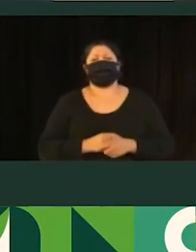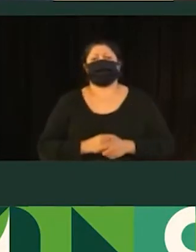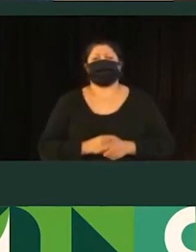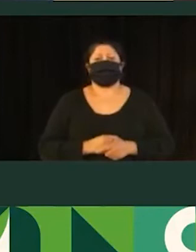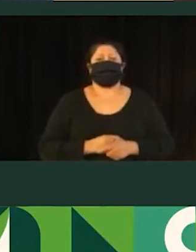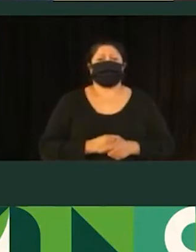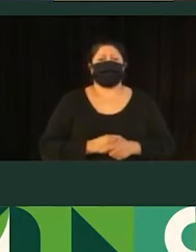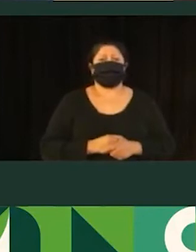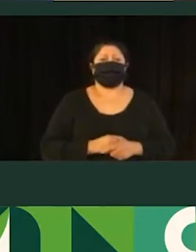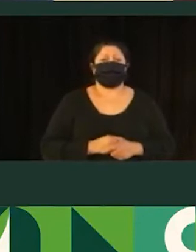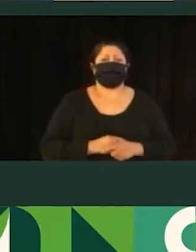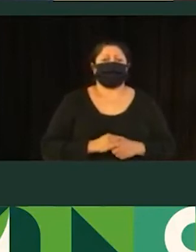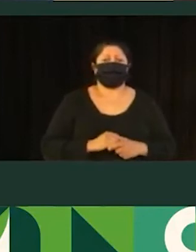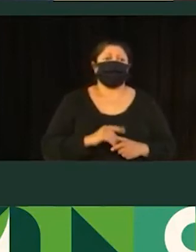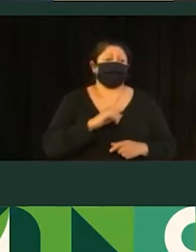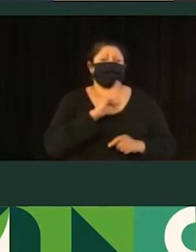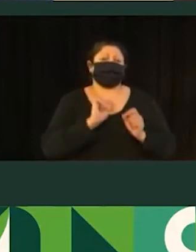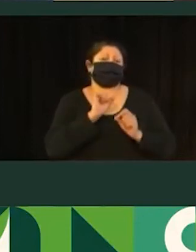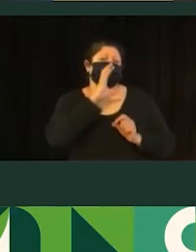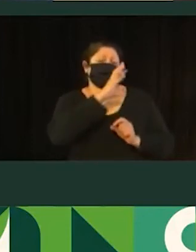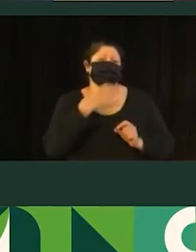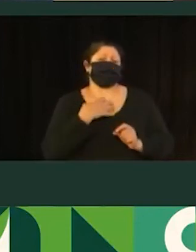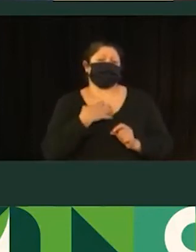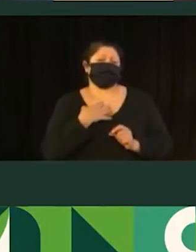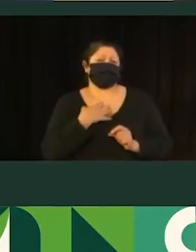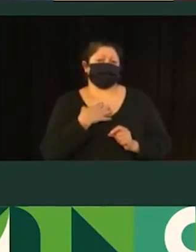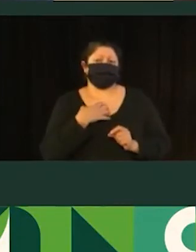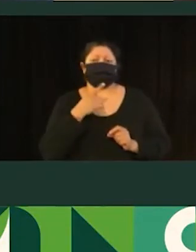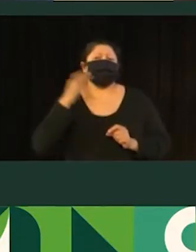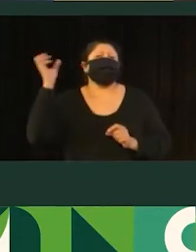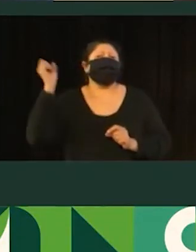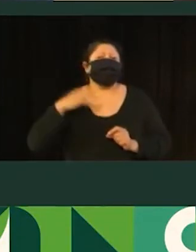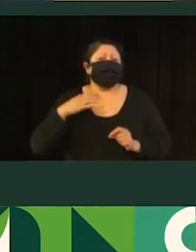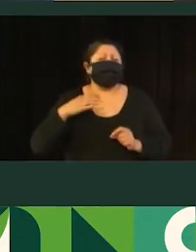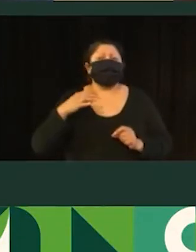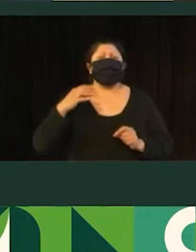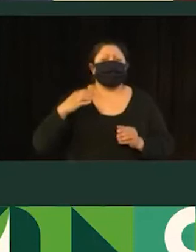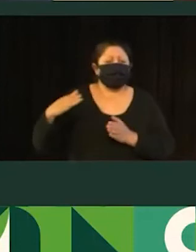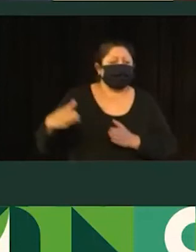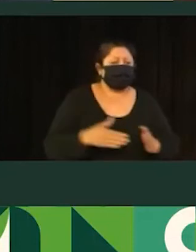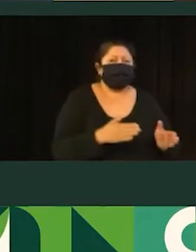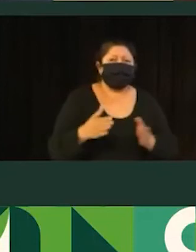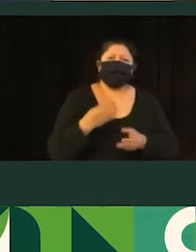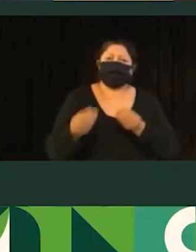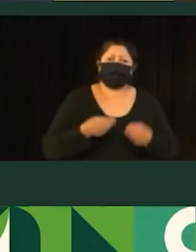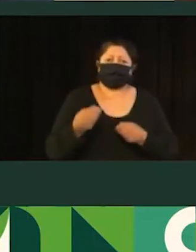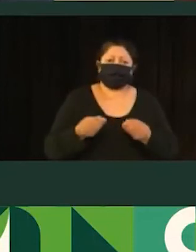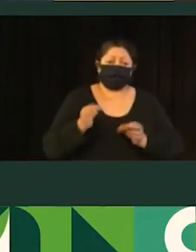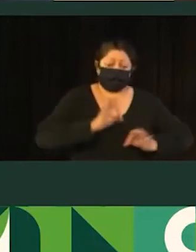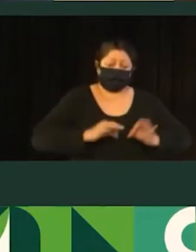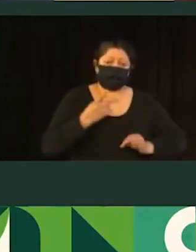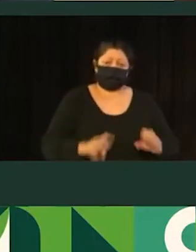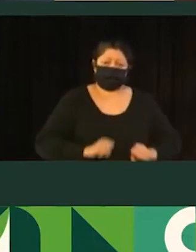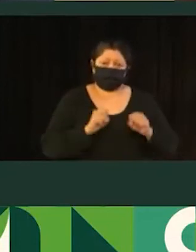Então, aqui, a hierarquia viária ficou assim. Então, é uma atualização da hierarquia viária do que já vinha do nosso plano diretor. Então,